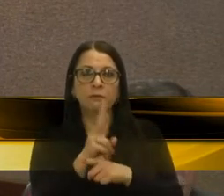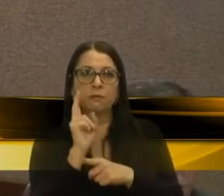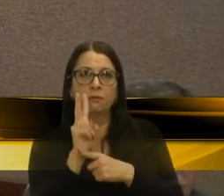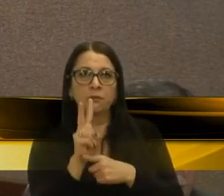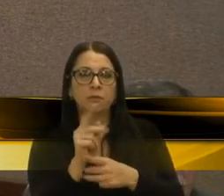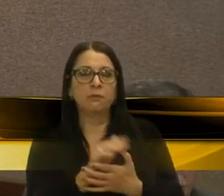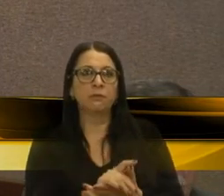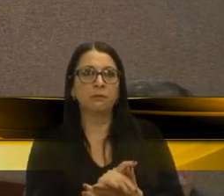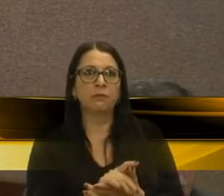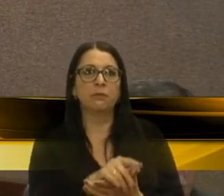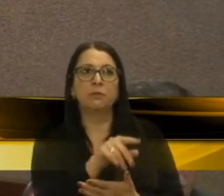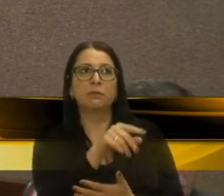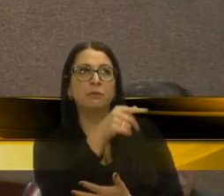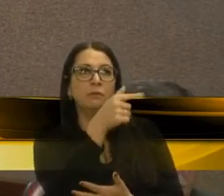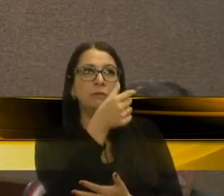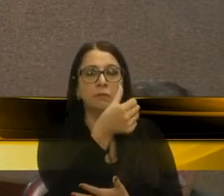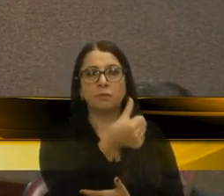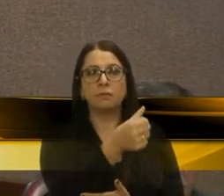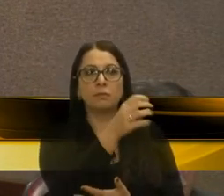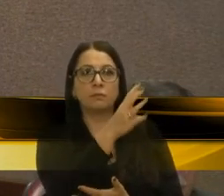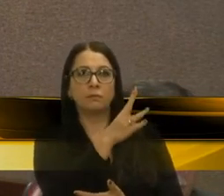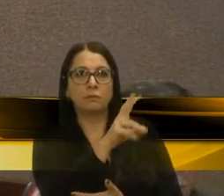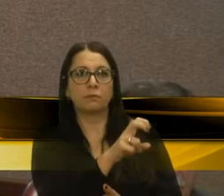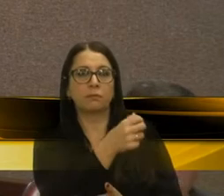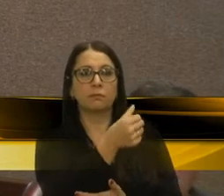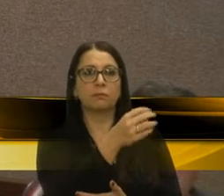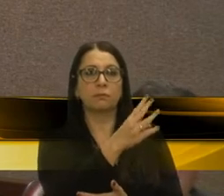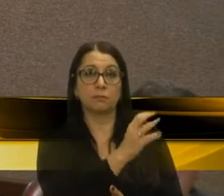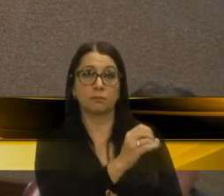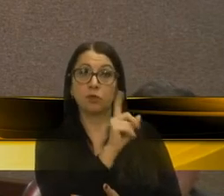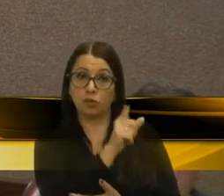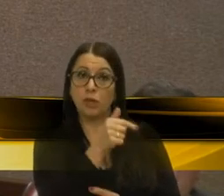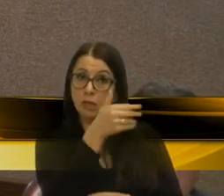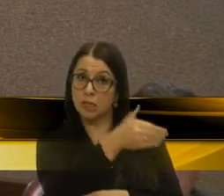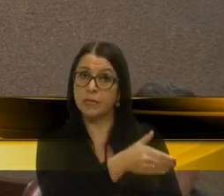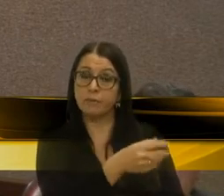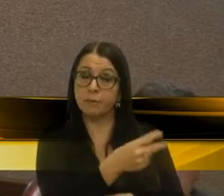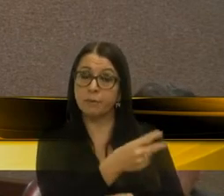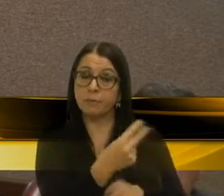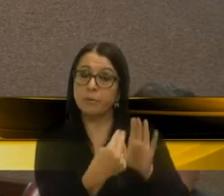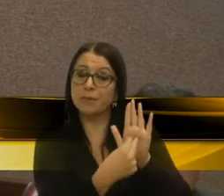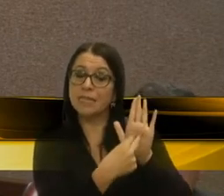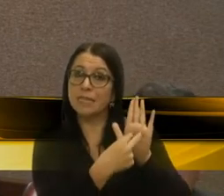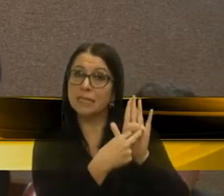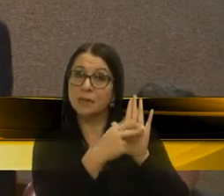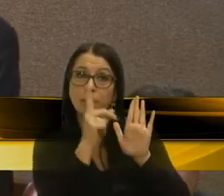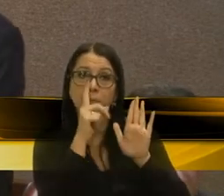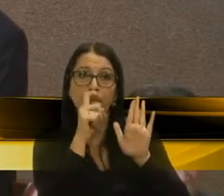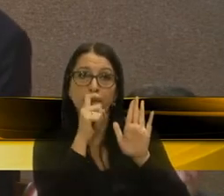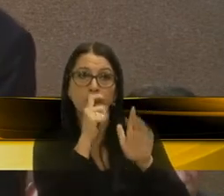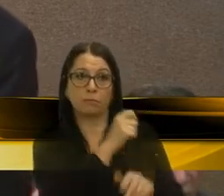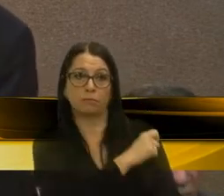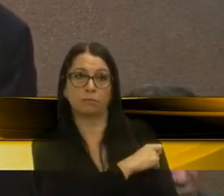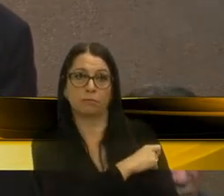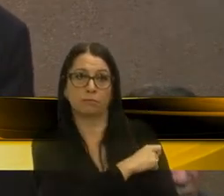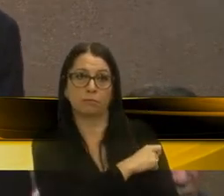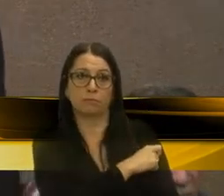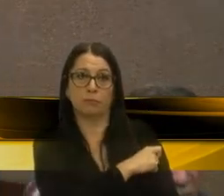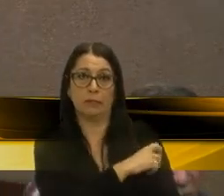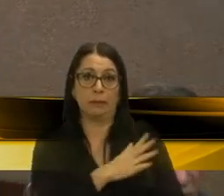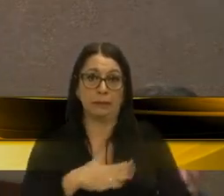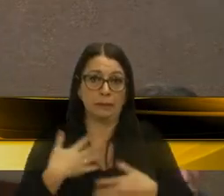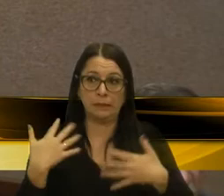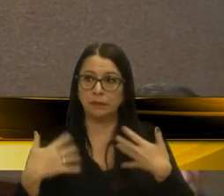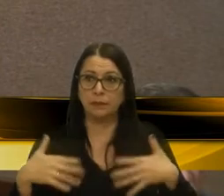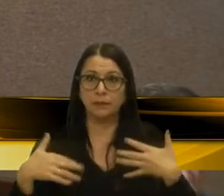15 para 7, 20 para 7, a já estava lá, dando atenção àqueles pais, dos alunos bem apavorados,